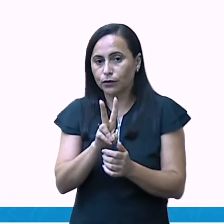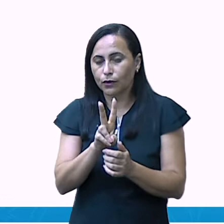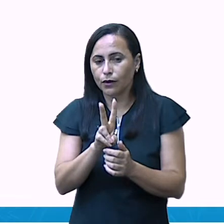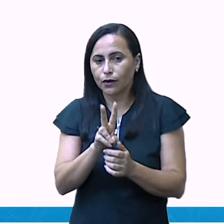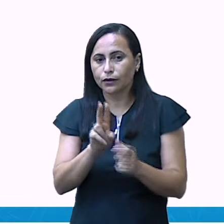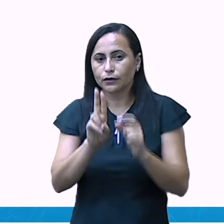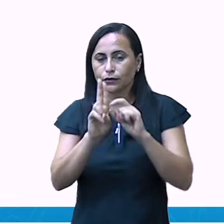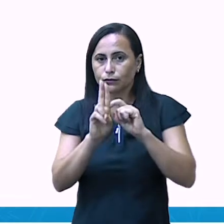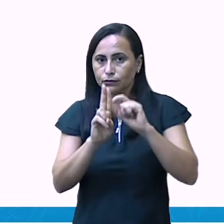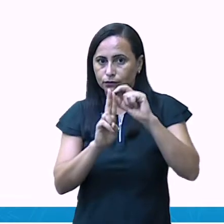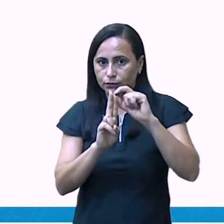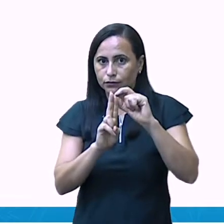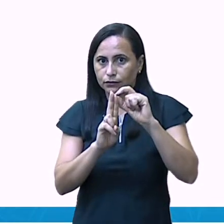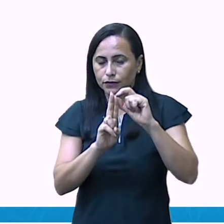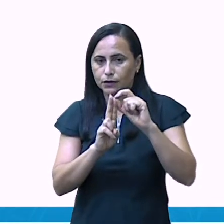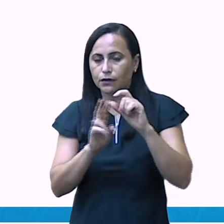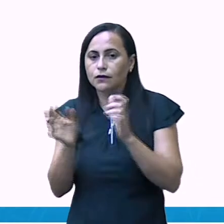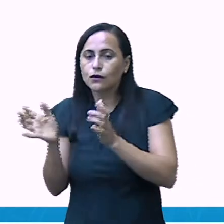e dezena.